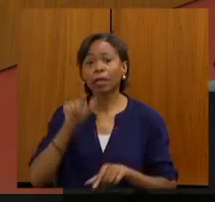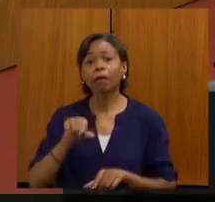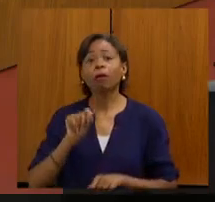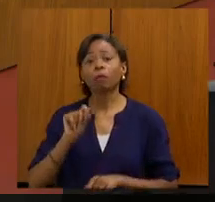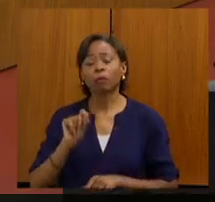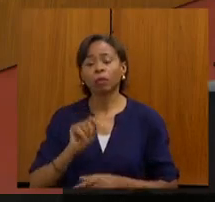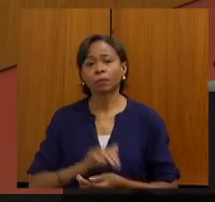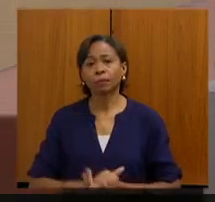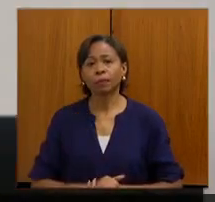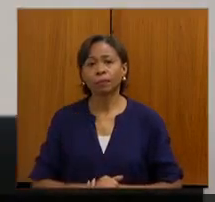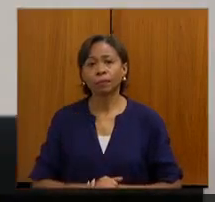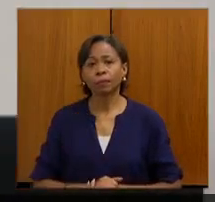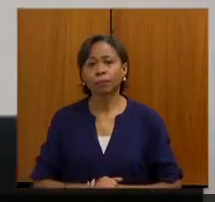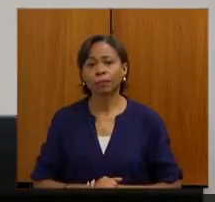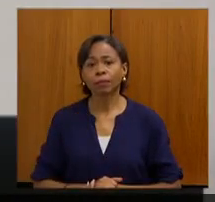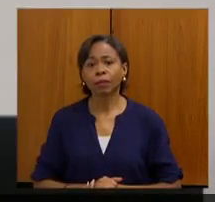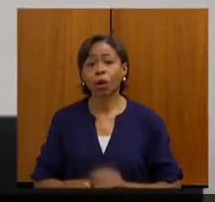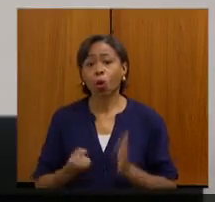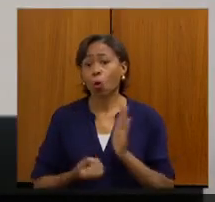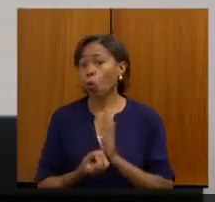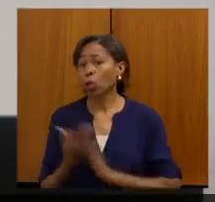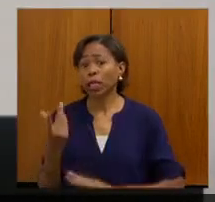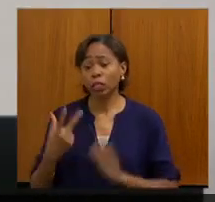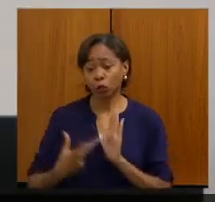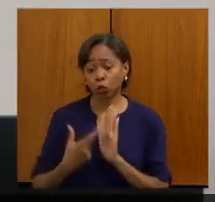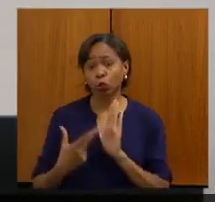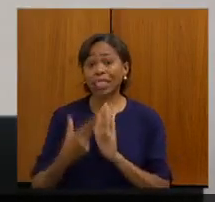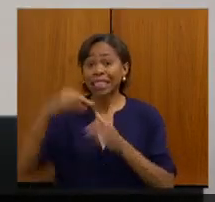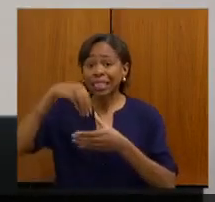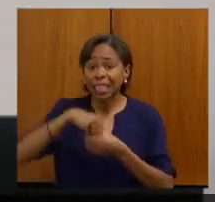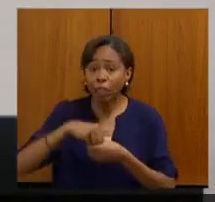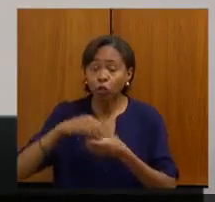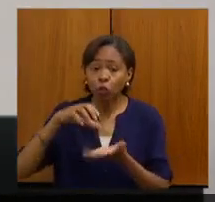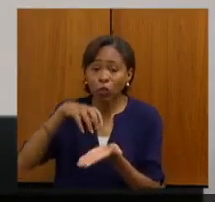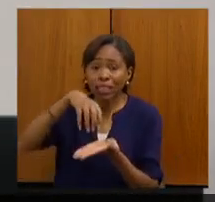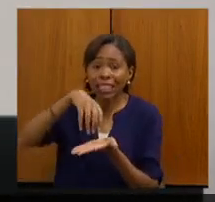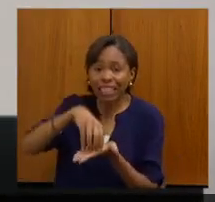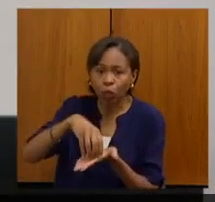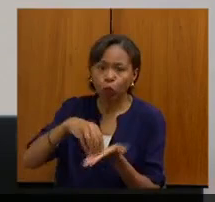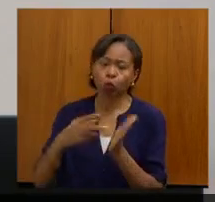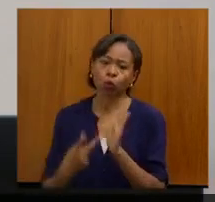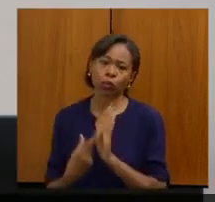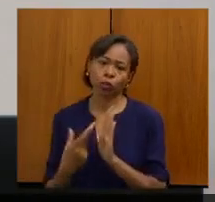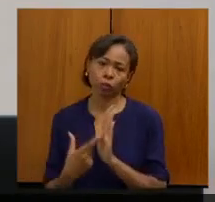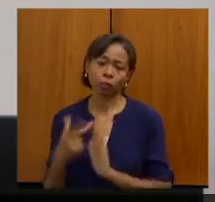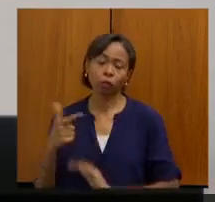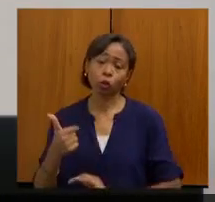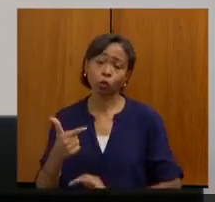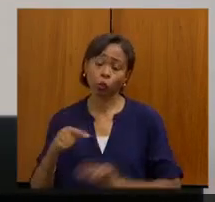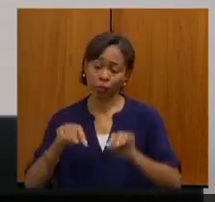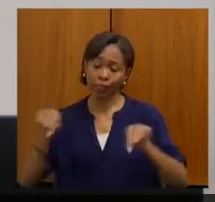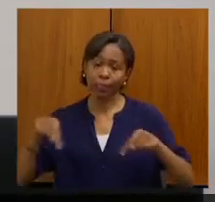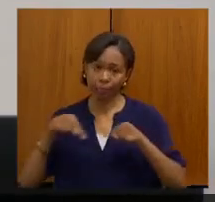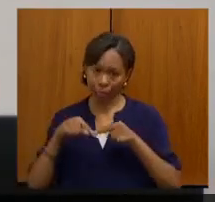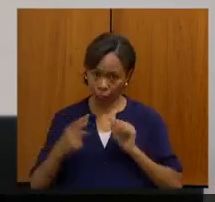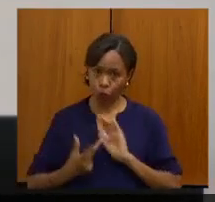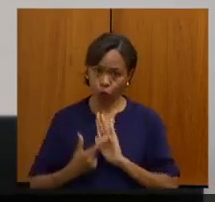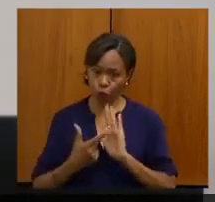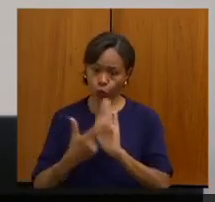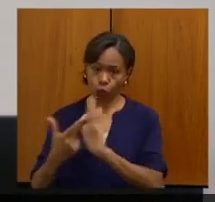o fluxo das cirurgias no centro cirúrgico. Nós temos lá 12 salas de cirurgias, realizamos em média